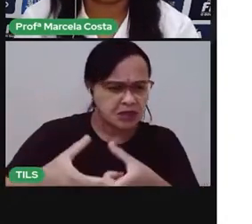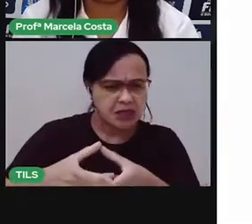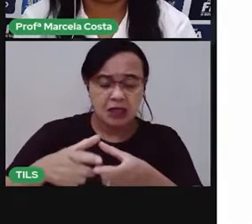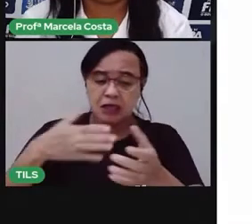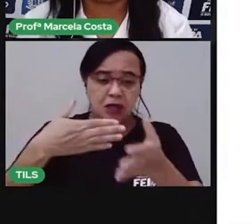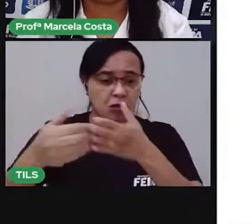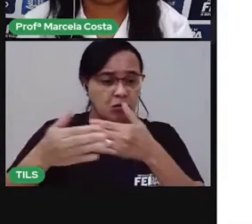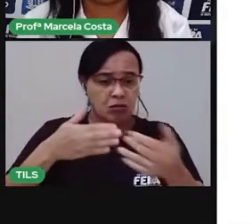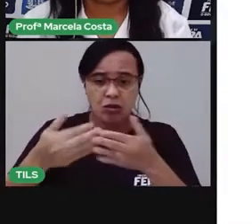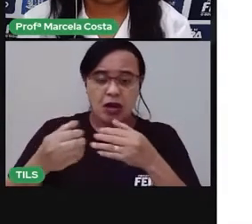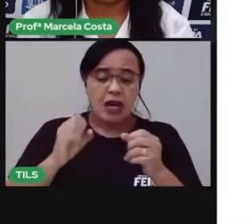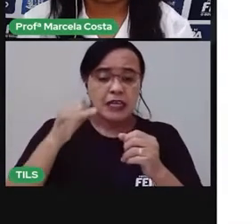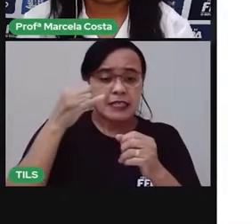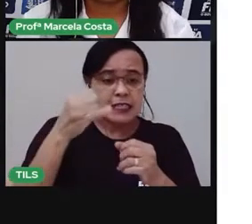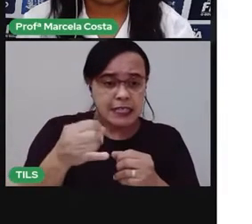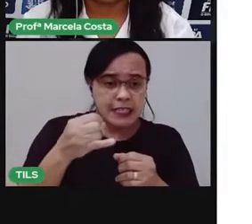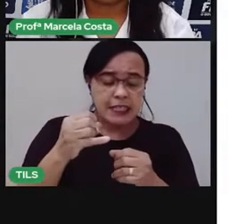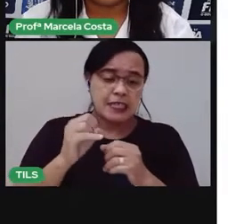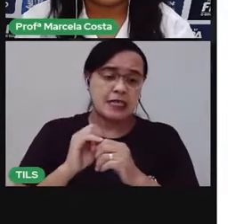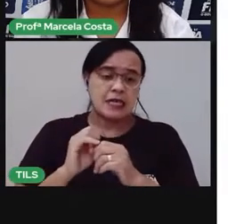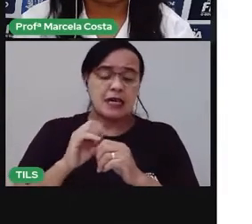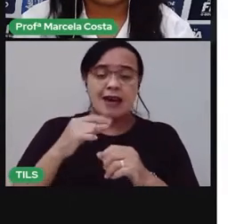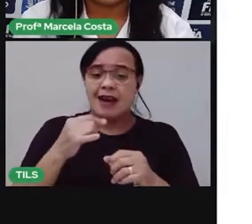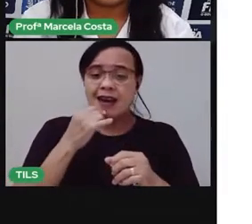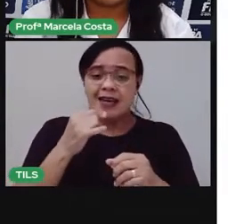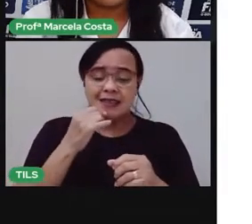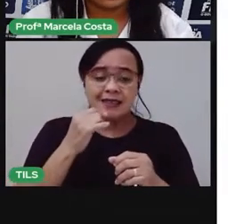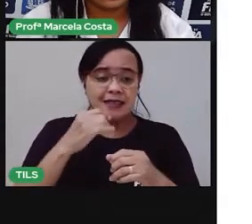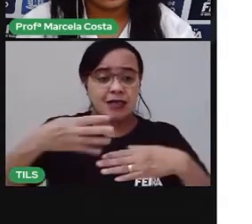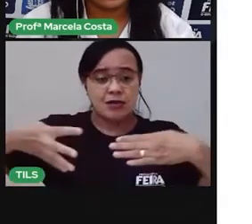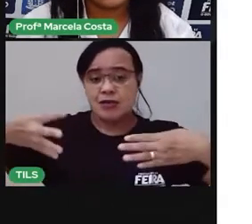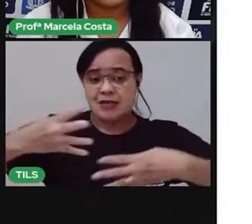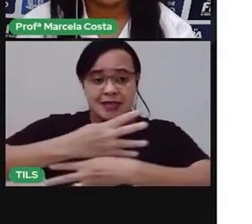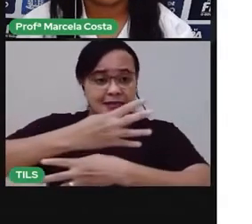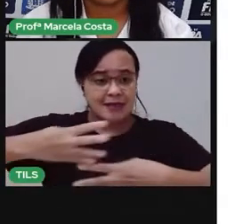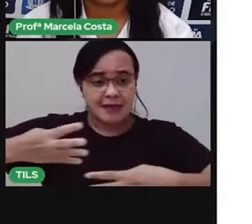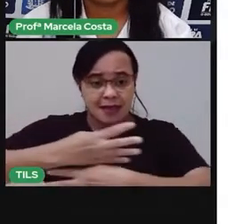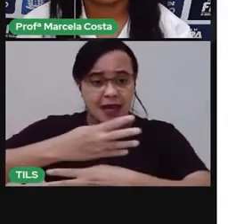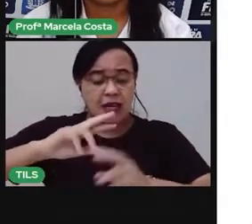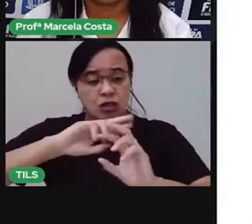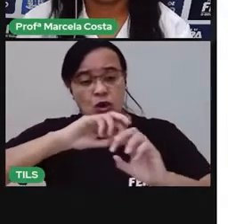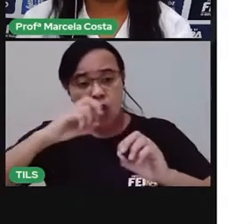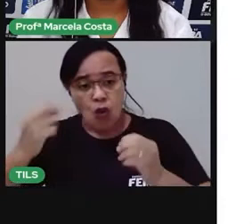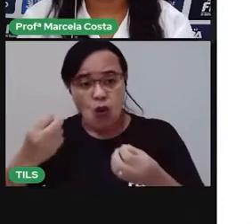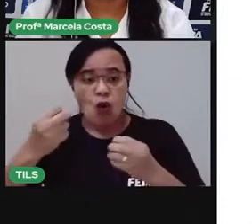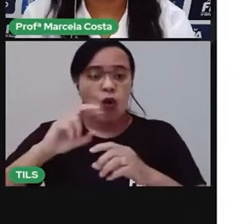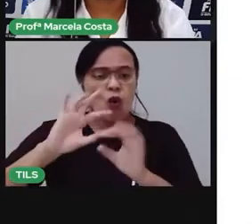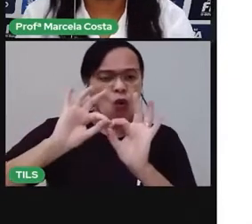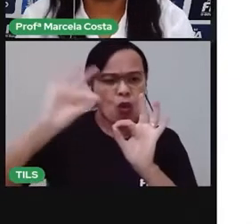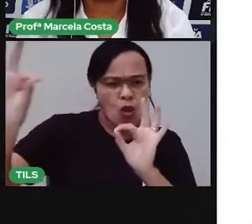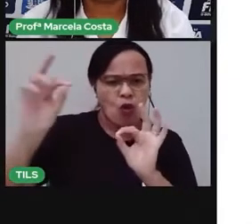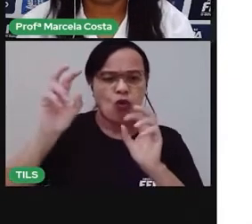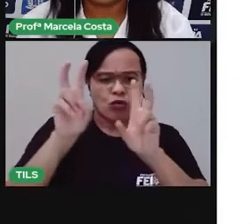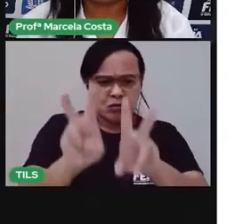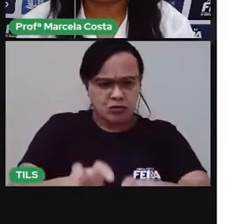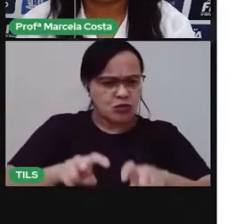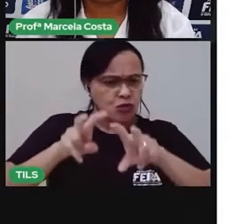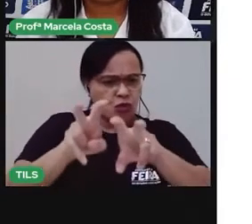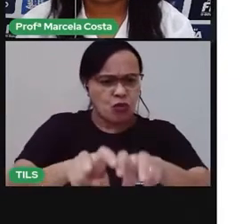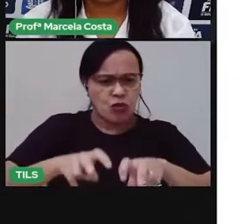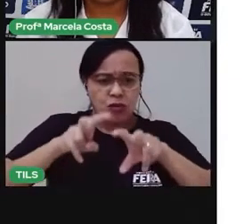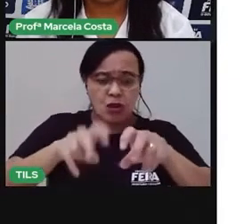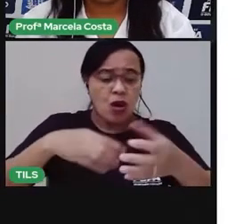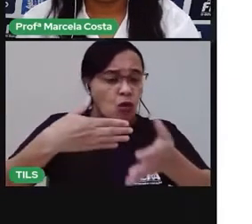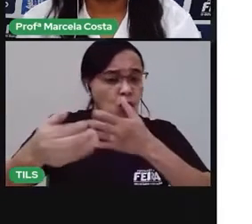família é grande, se a família é pequena. Esse ambiente familiar tem que dar condições para que essa criança consiga se desenvolver